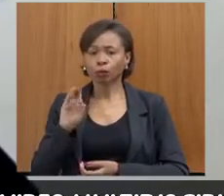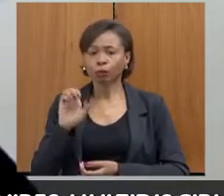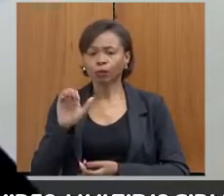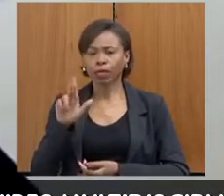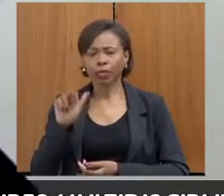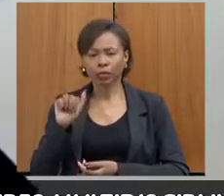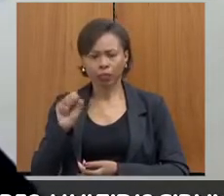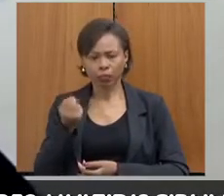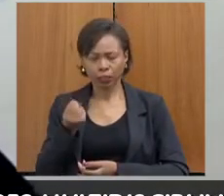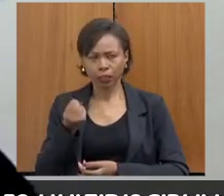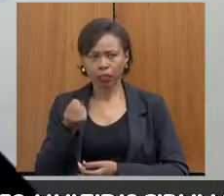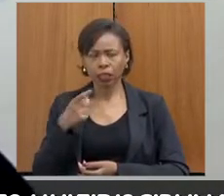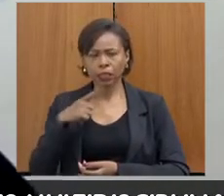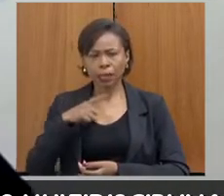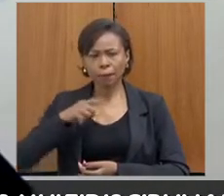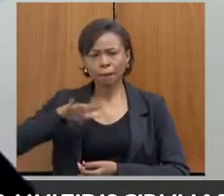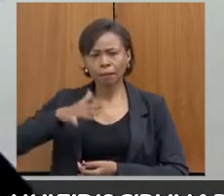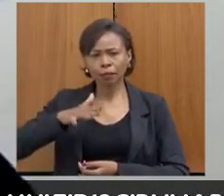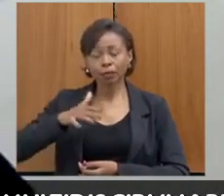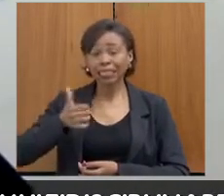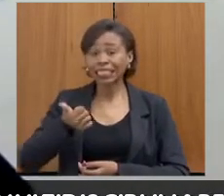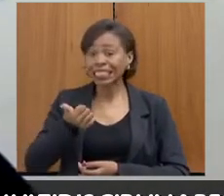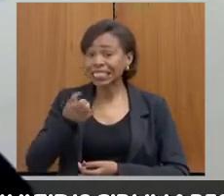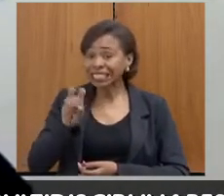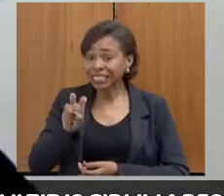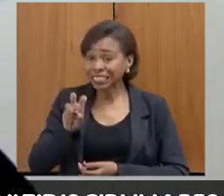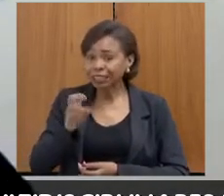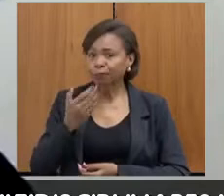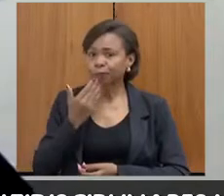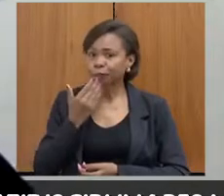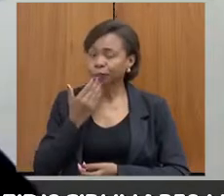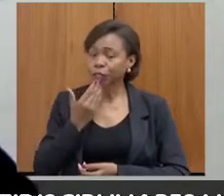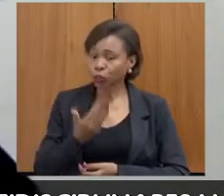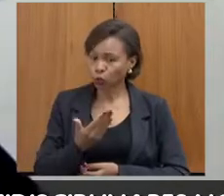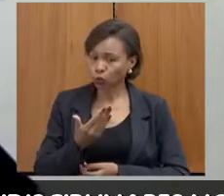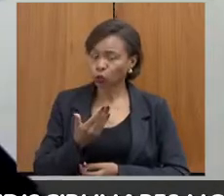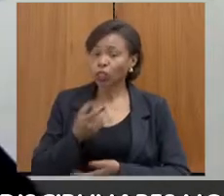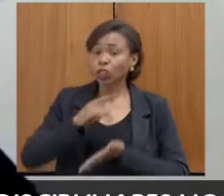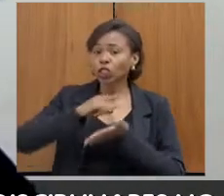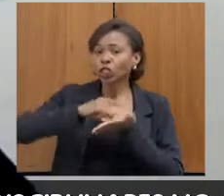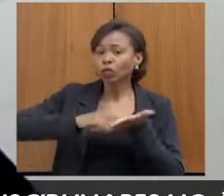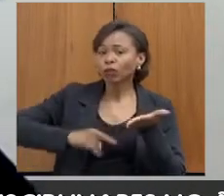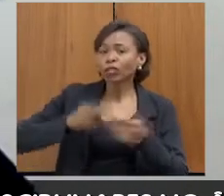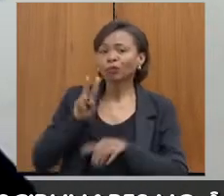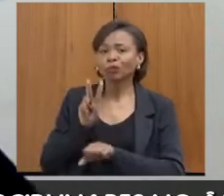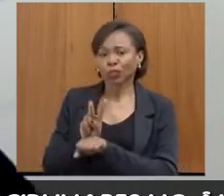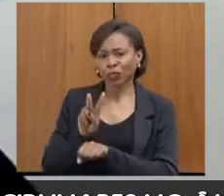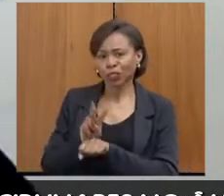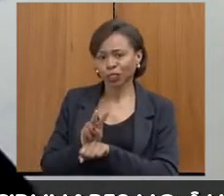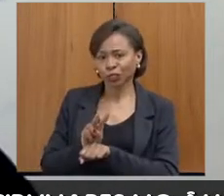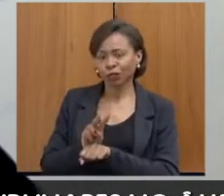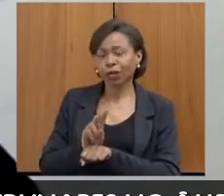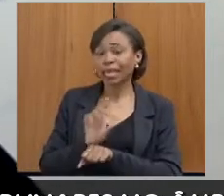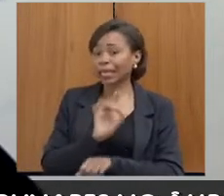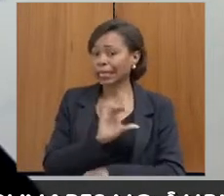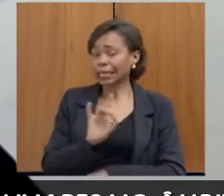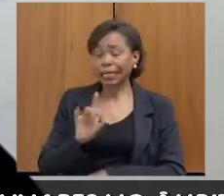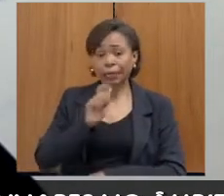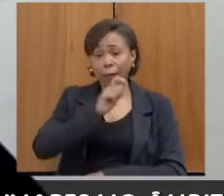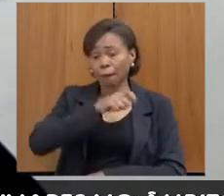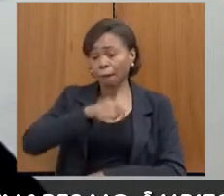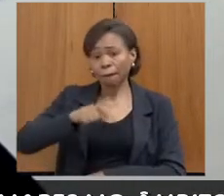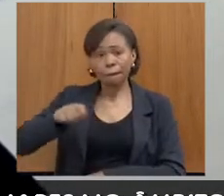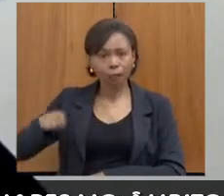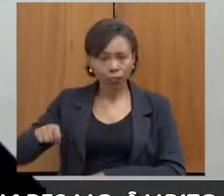15 pedidos de medida protetiva por mês. em relação a capital é um número bem